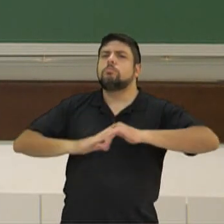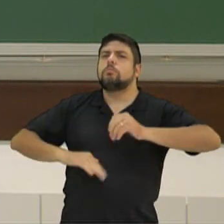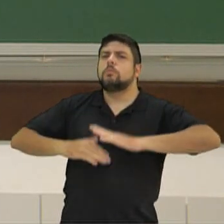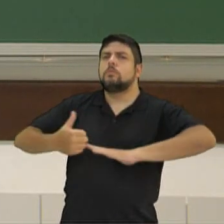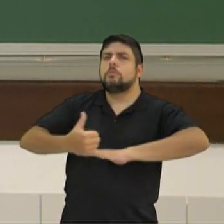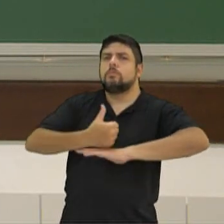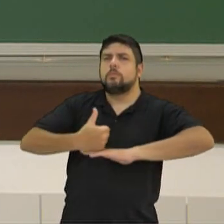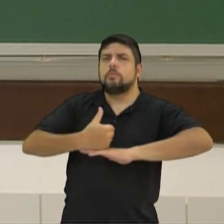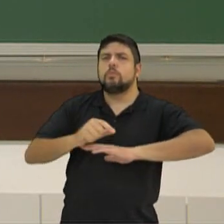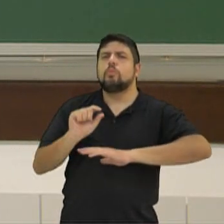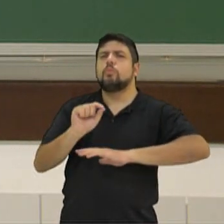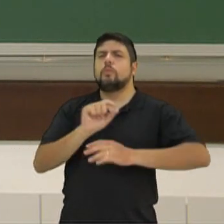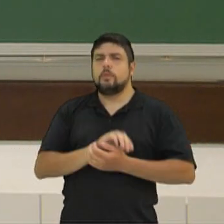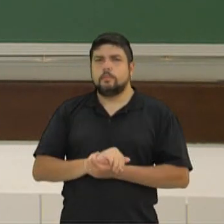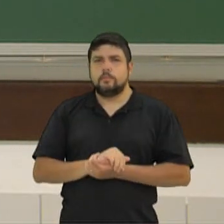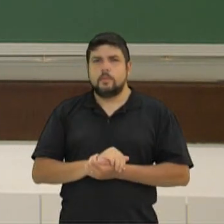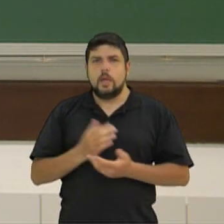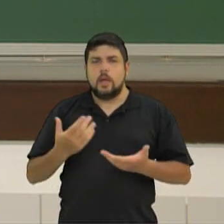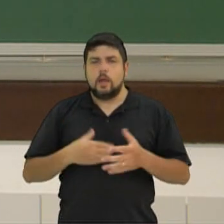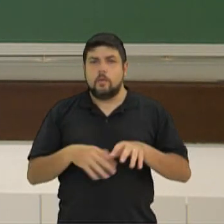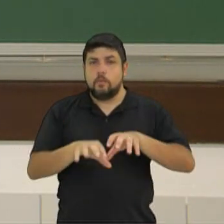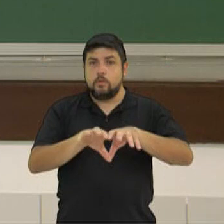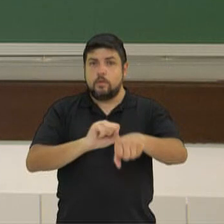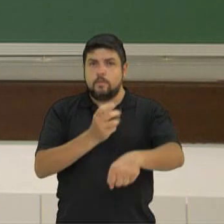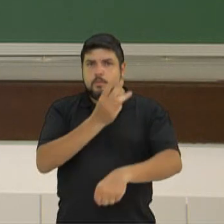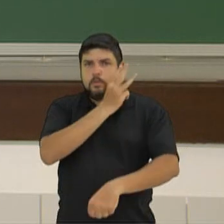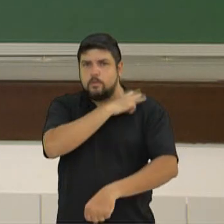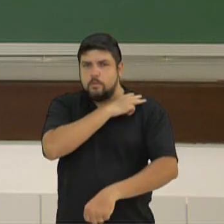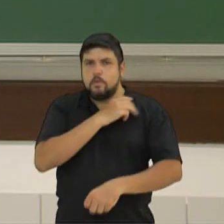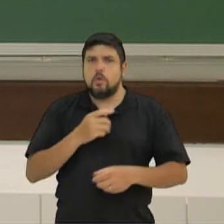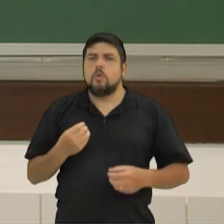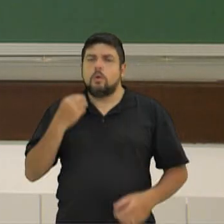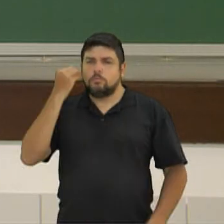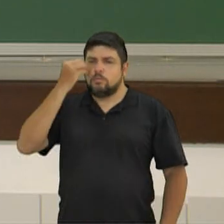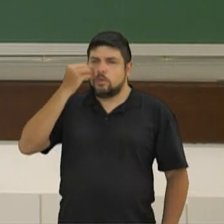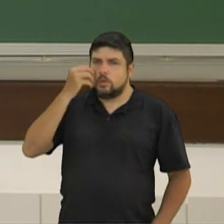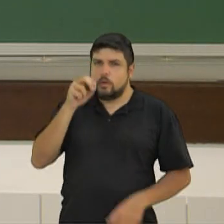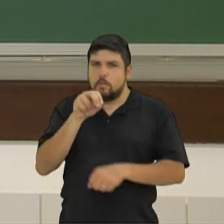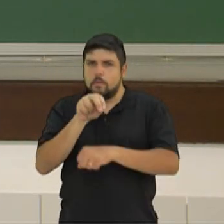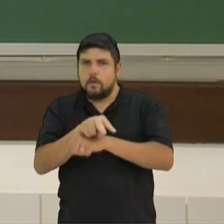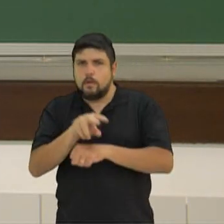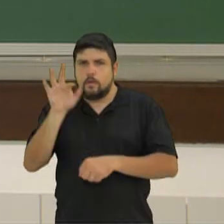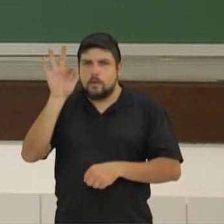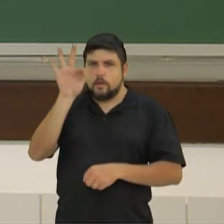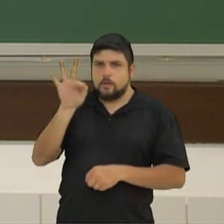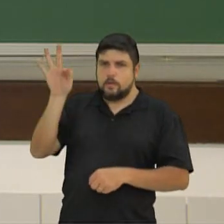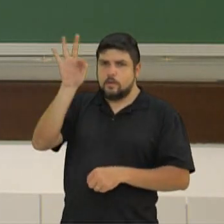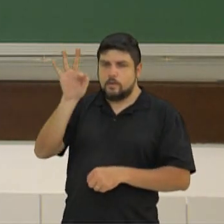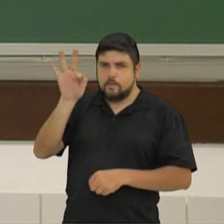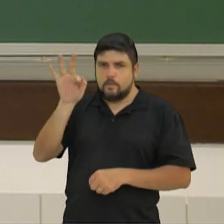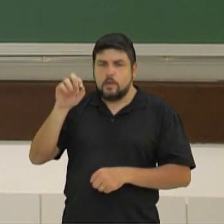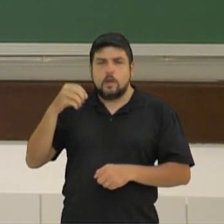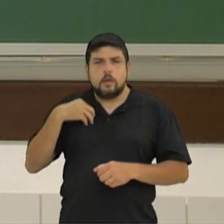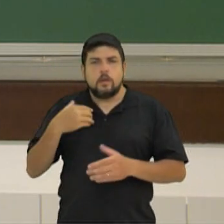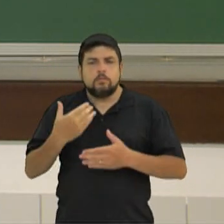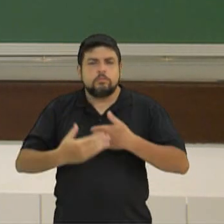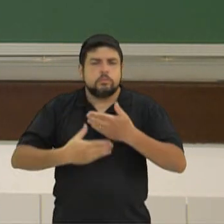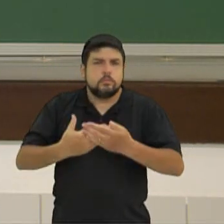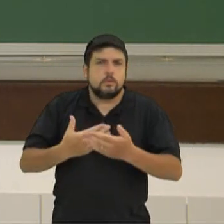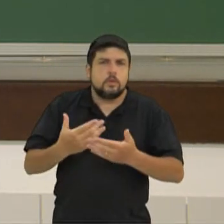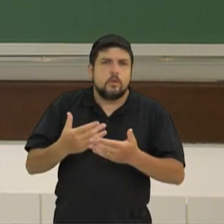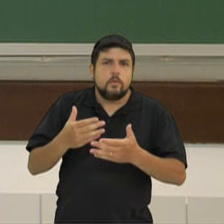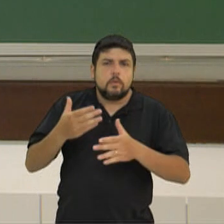você terminou o ensino médio. Agora, nós vamos aí batalhar por uma vaga na faculdade e cursar uma profissão, não é verdade?